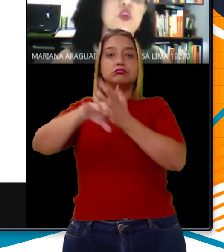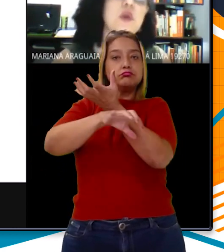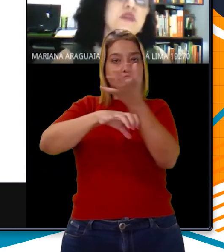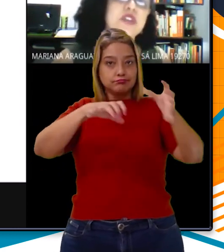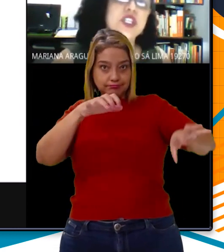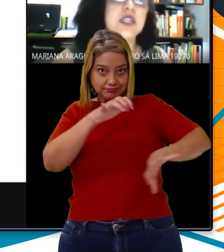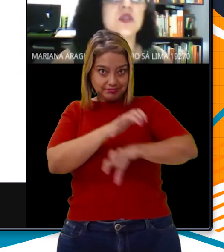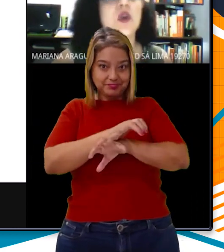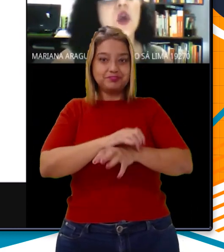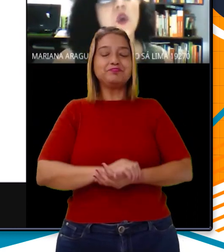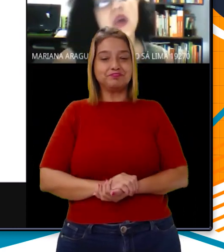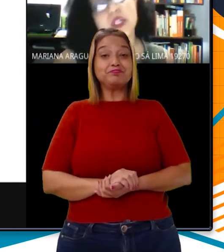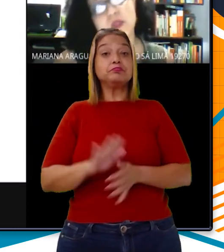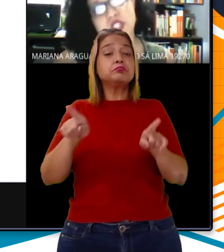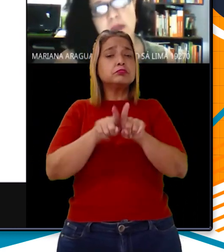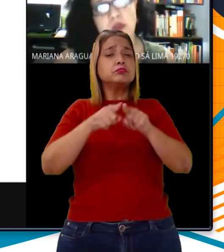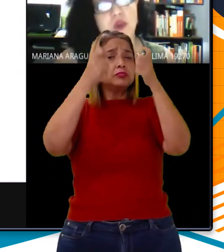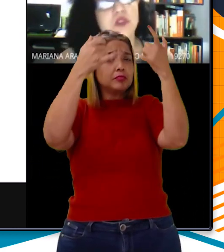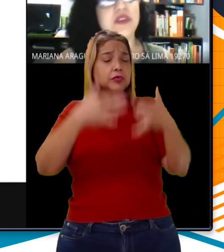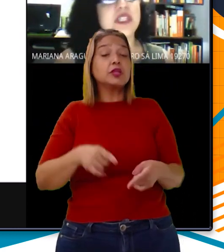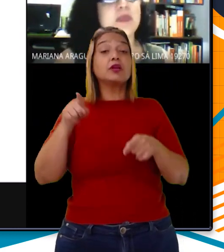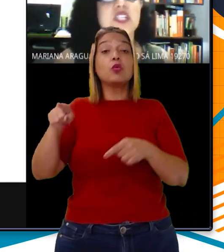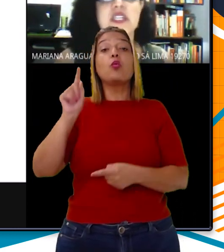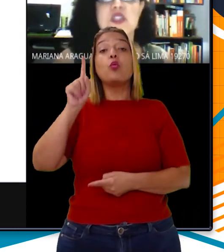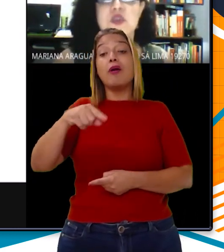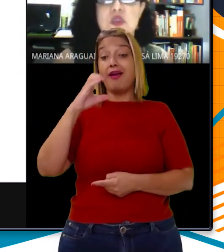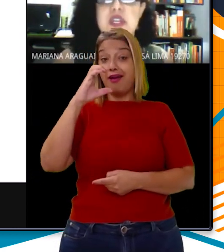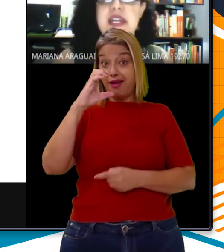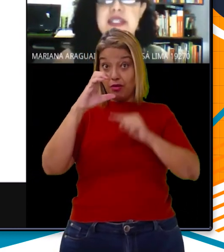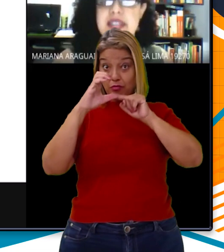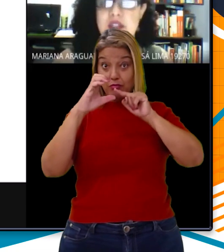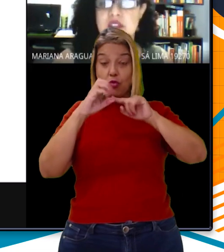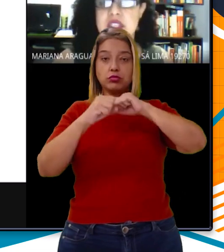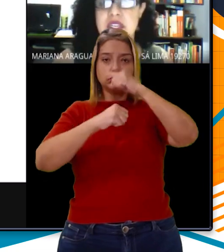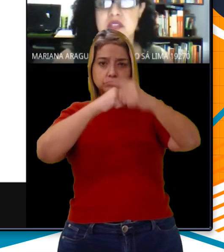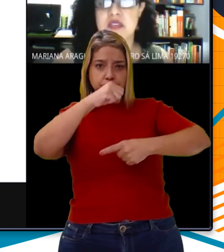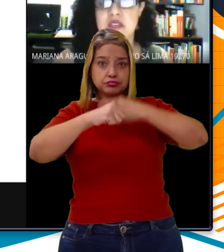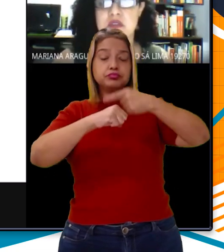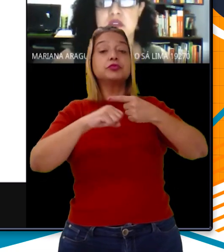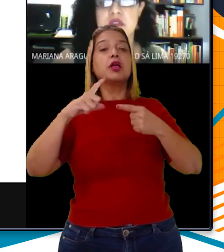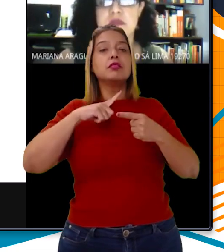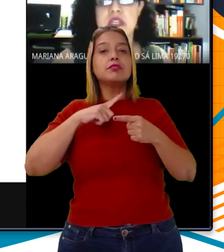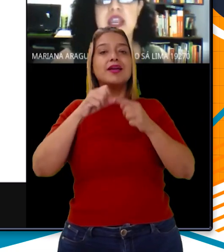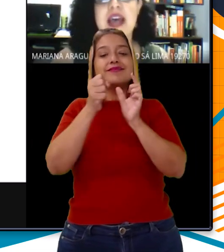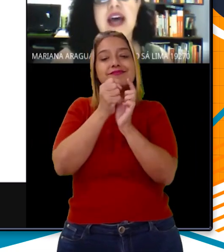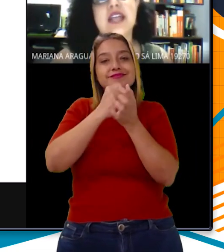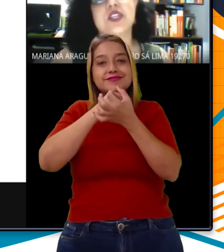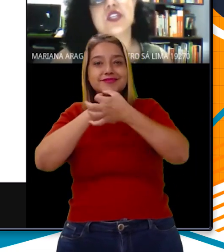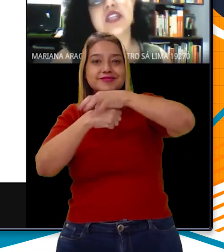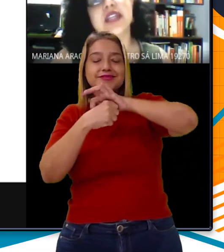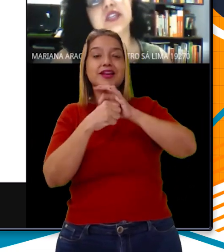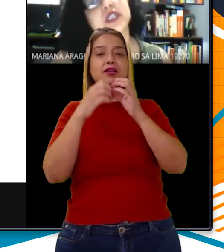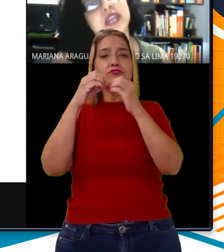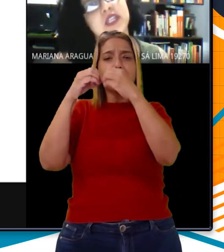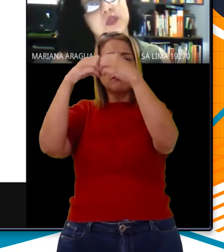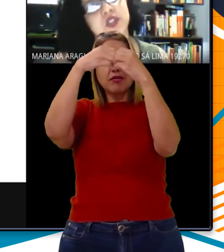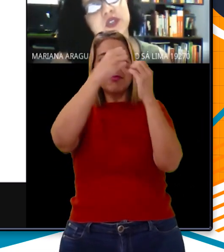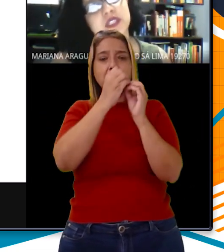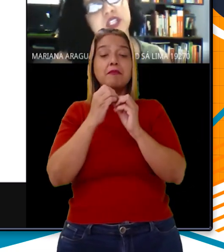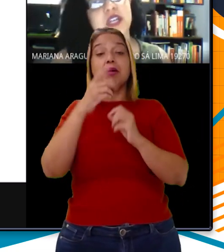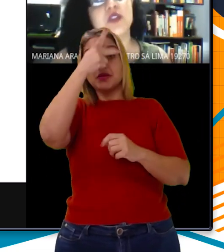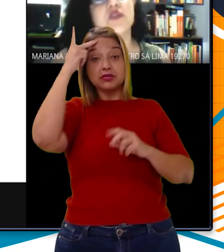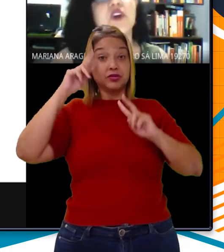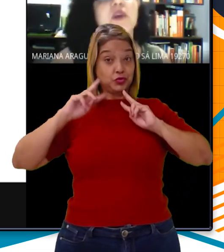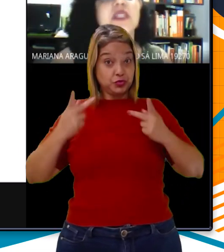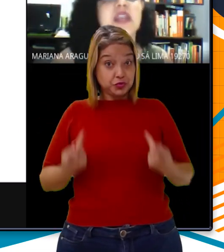Como foi dito, o átomo de carbono faz parte da estrutura das células dos seres vivos. Associada a dois átomos de